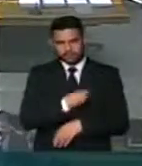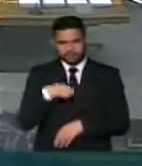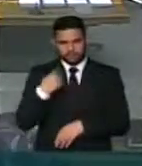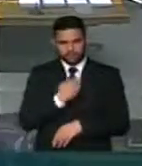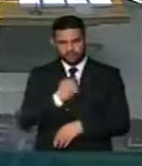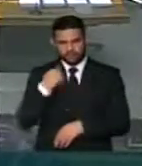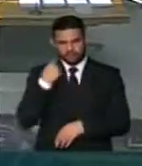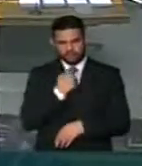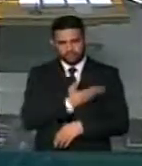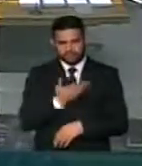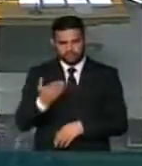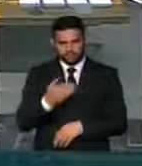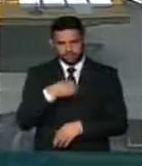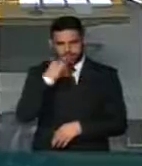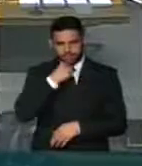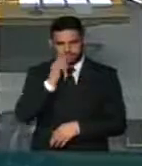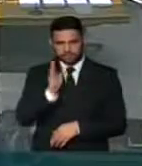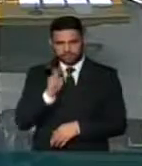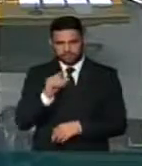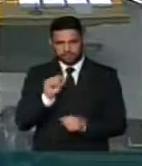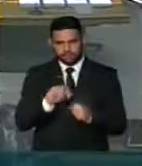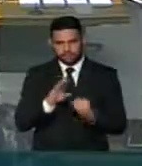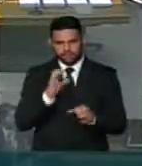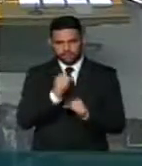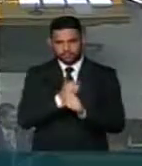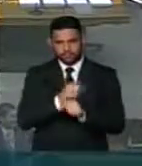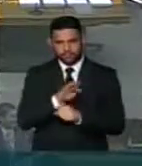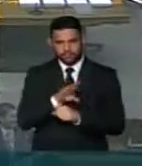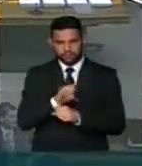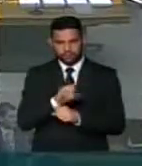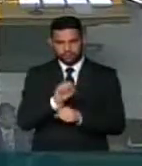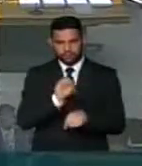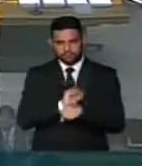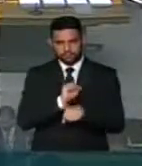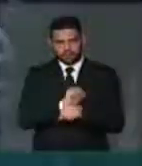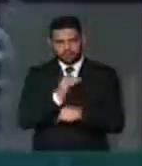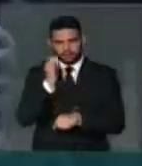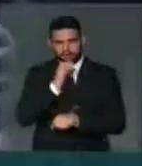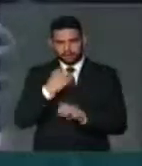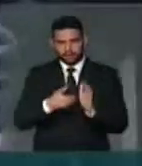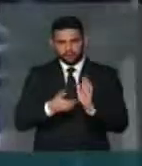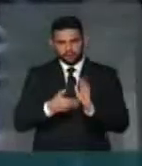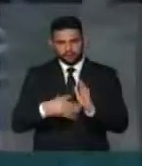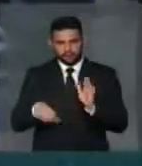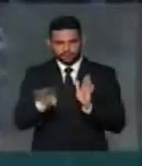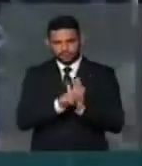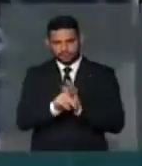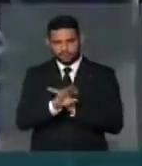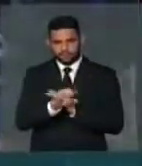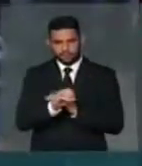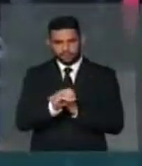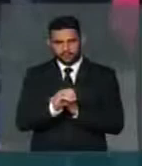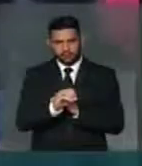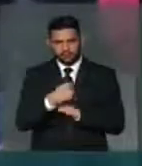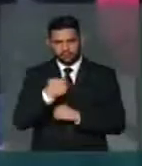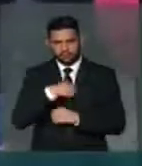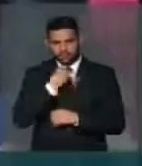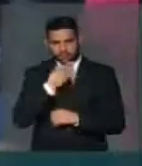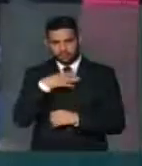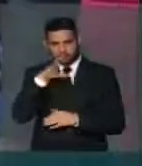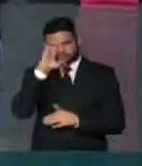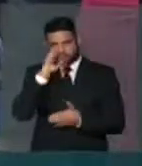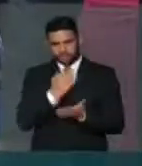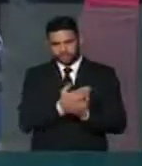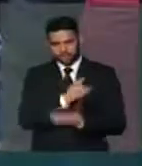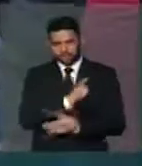nós, deputados. O Senado já completou o quórum, espero que a Câmara imediatamente complete esse quórum, embora eu não acredite que o